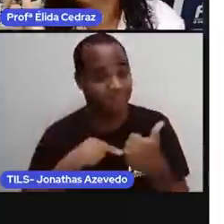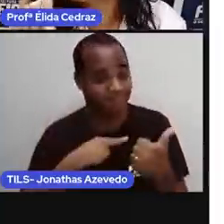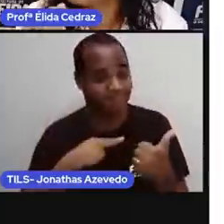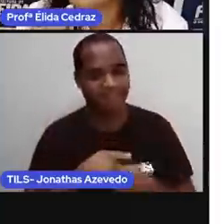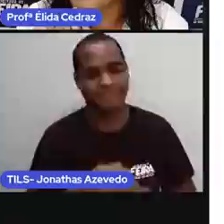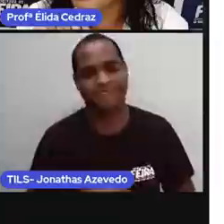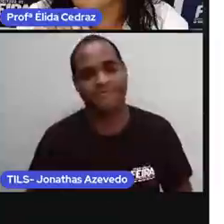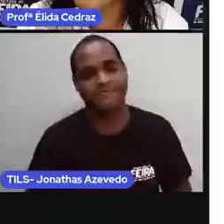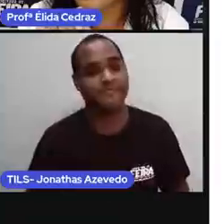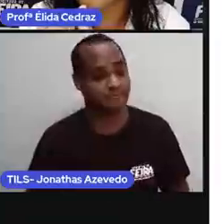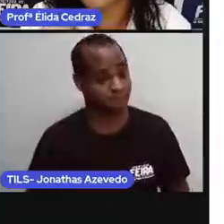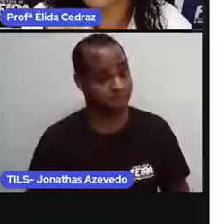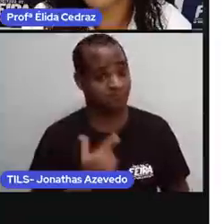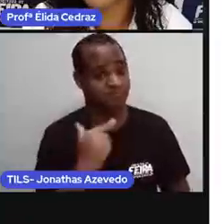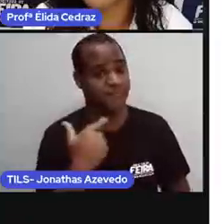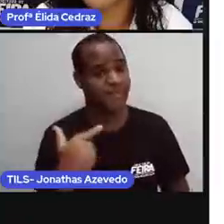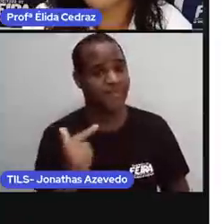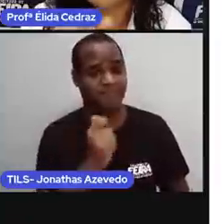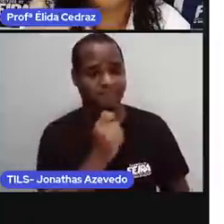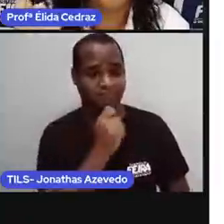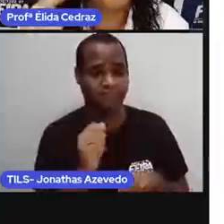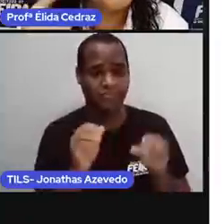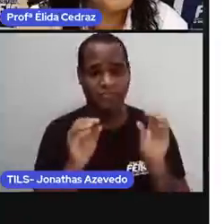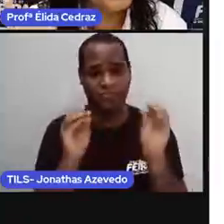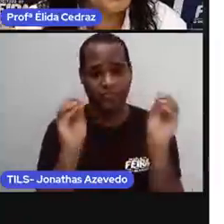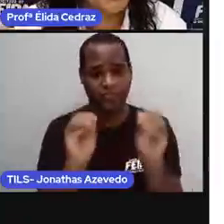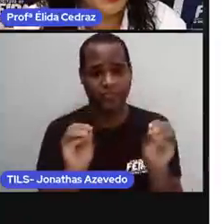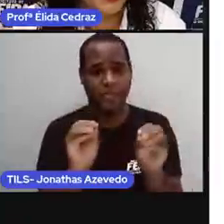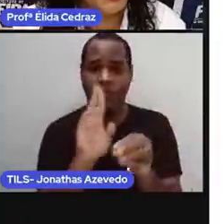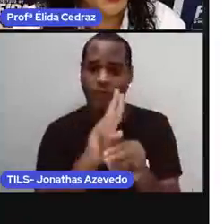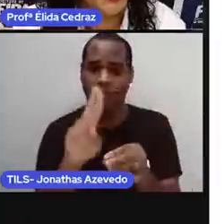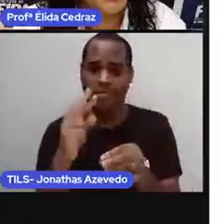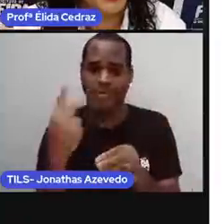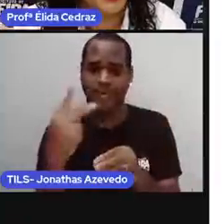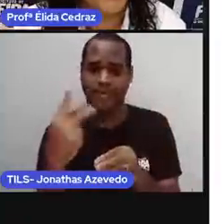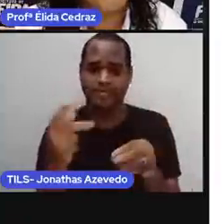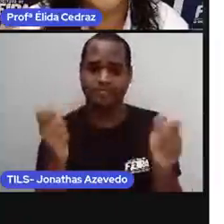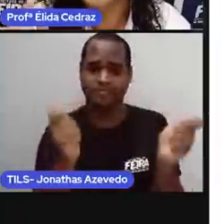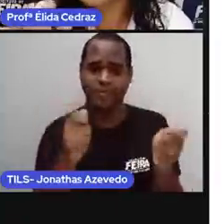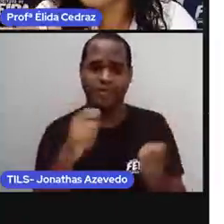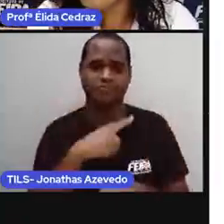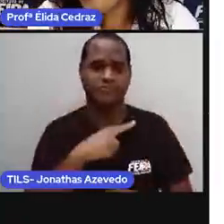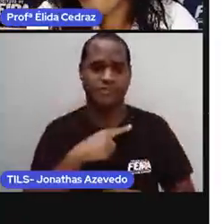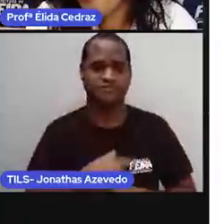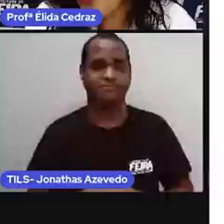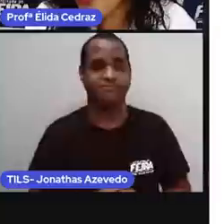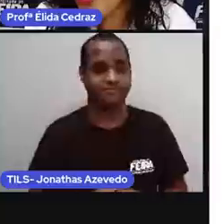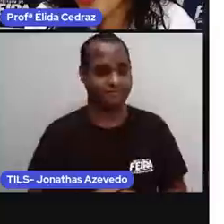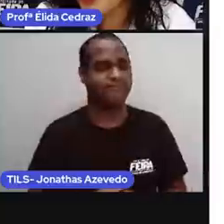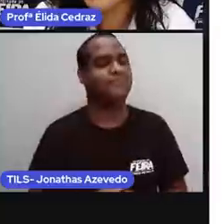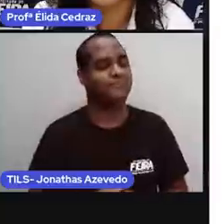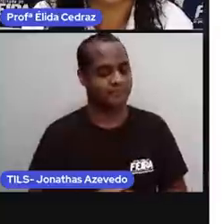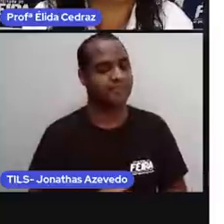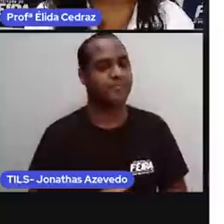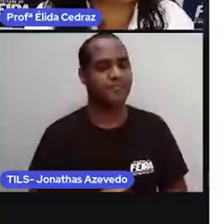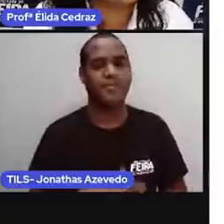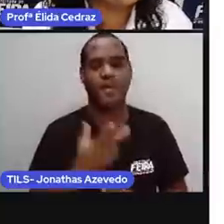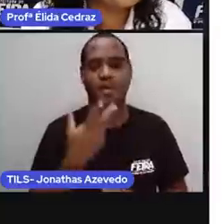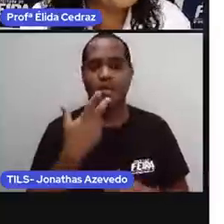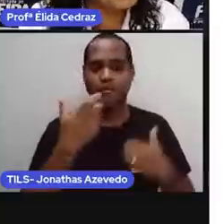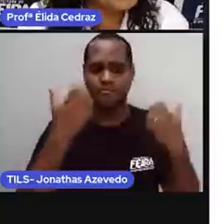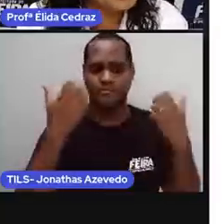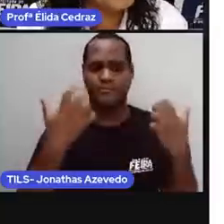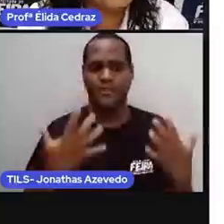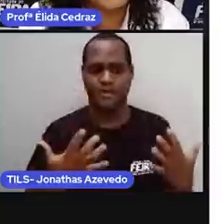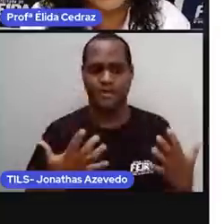Se você não tem, coloca o nome do bichinho que você gostaria de ter. E como eu disse que eu tenho